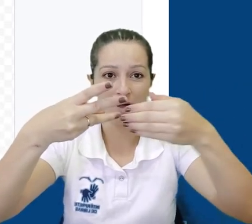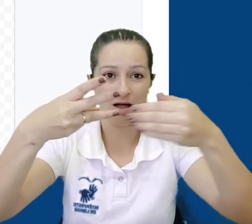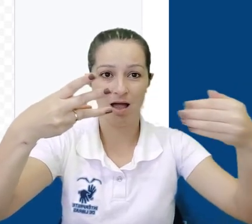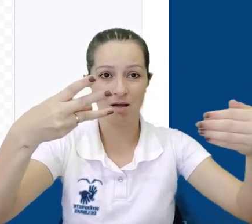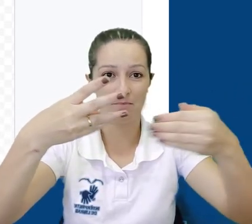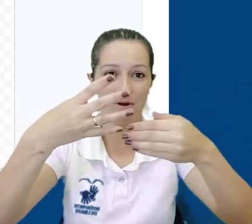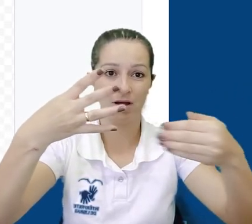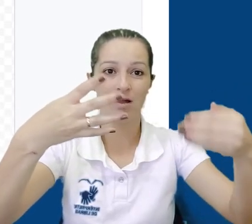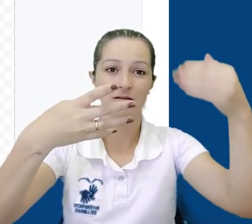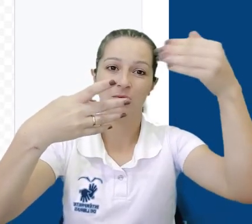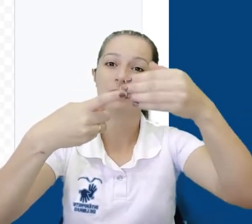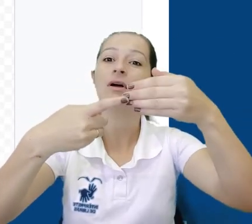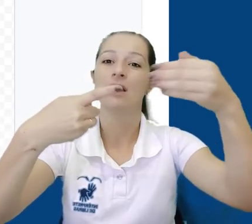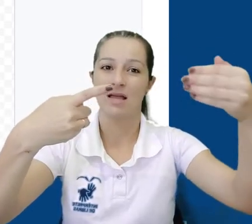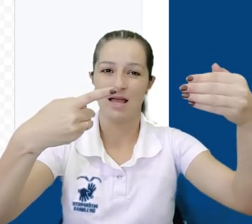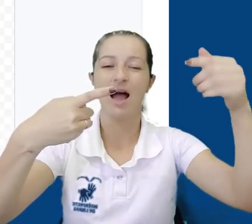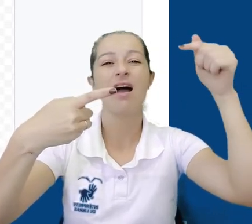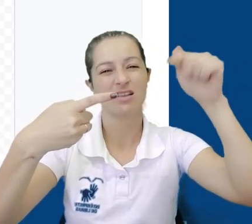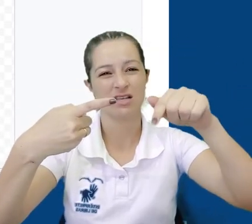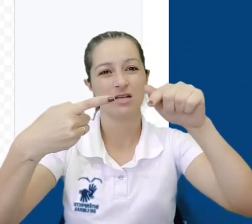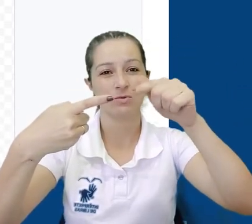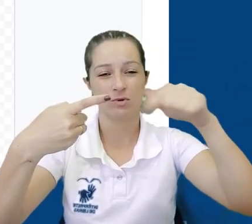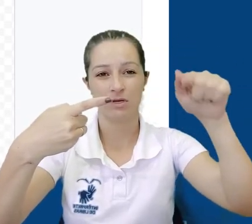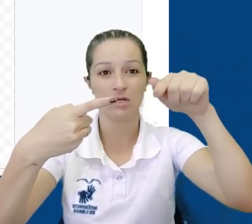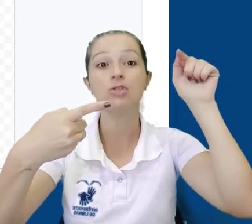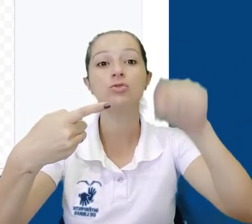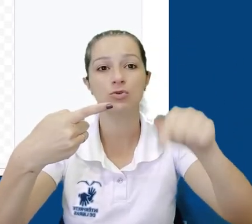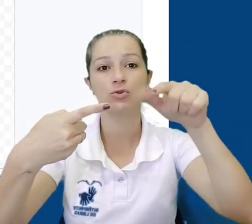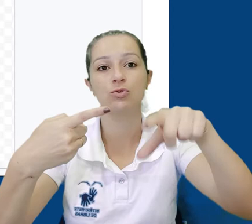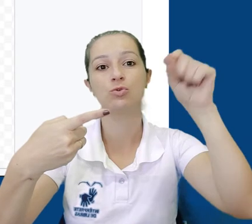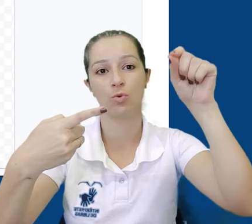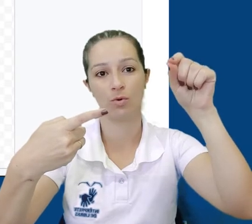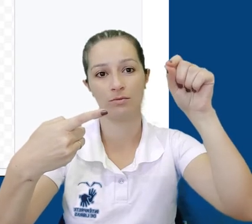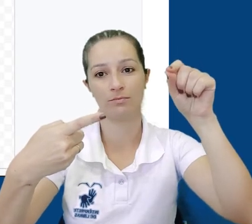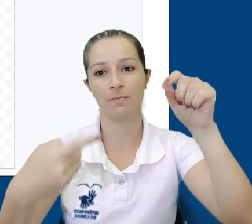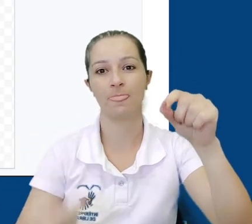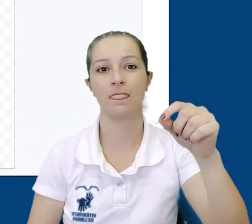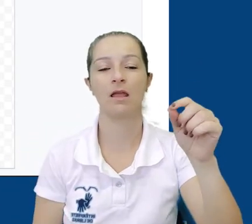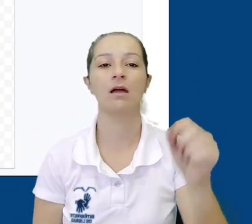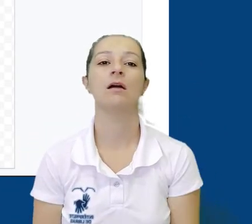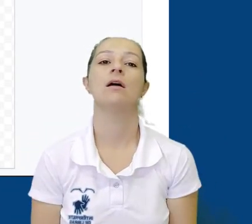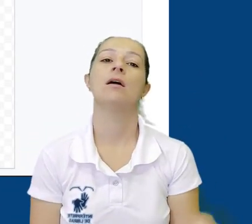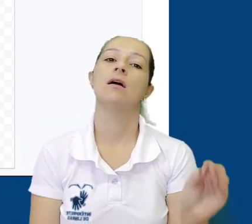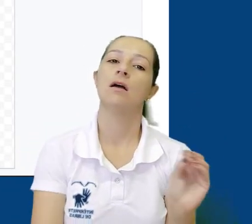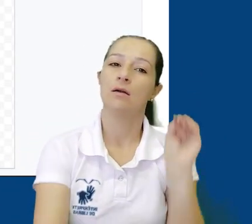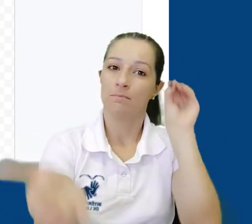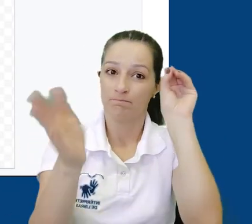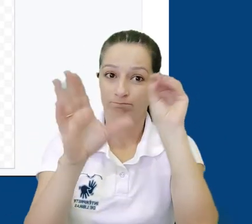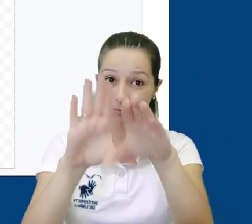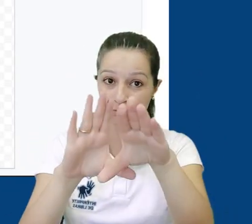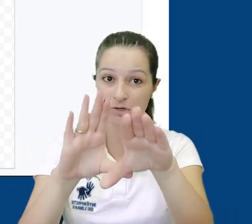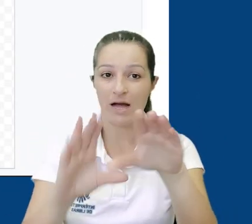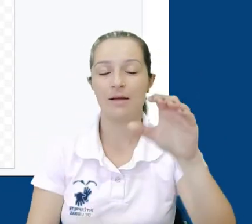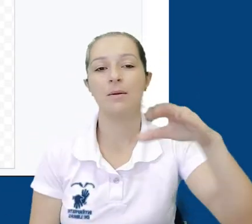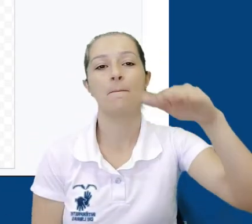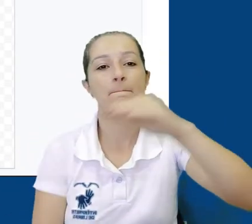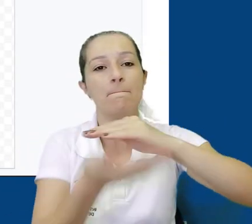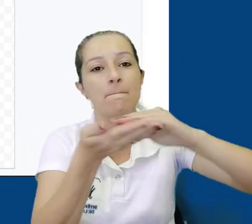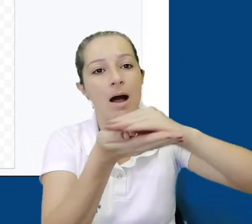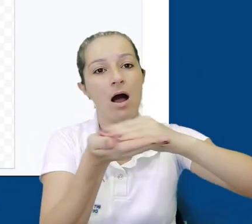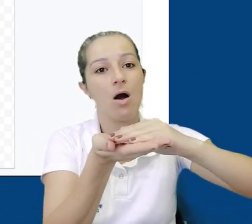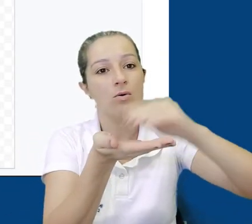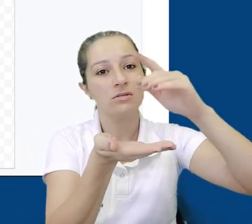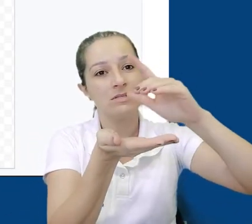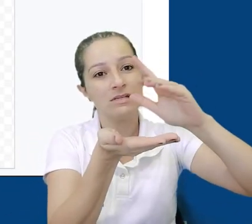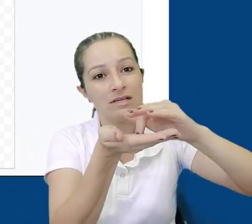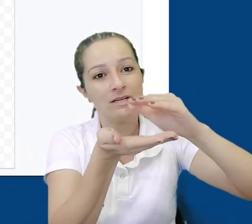variedade de formas disponíveis. Escolhemos a que queremos e clicamos. Para inserir a forma na tela de pintura, pressionamos o botão esquerdo